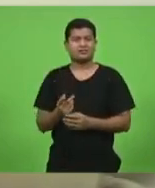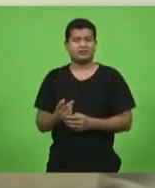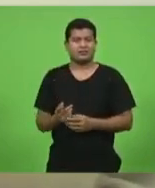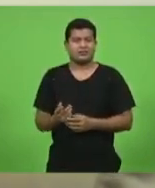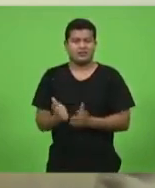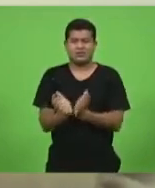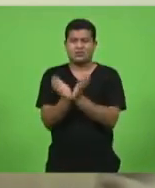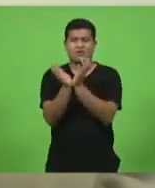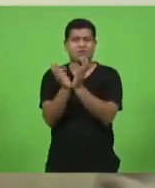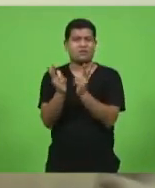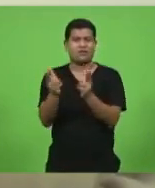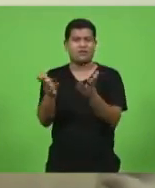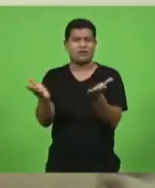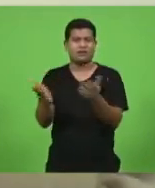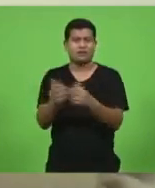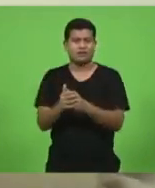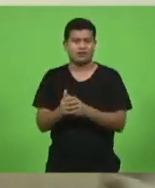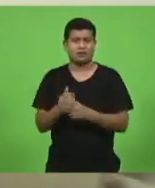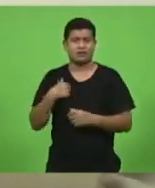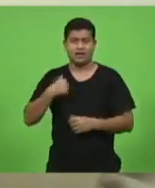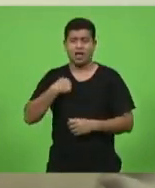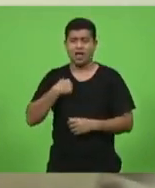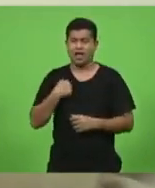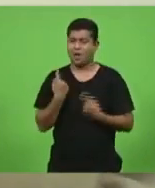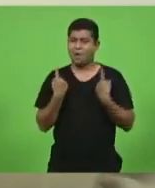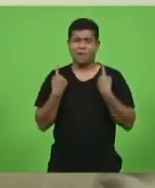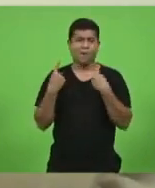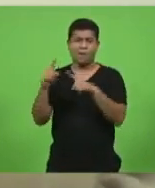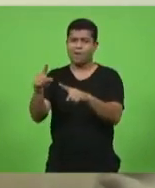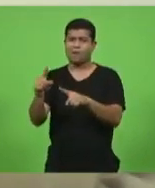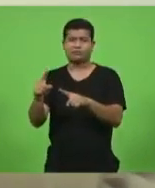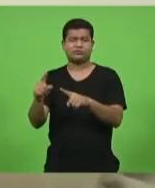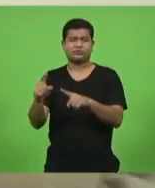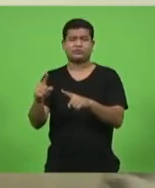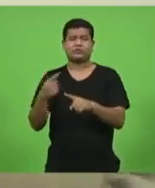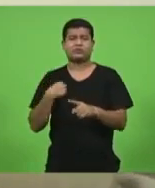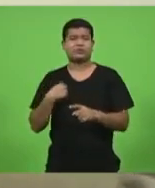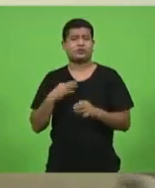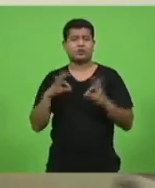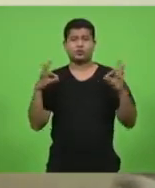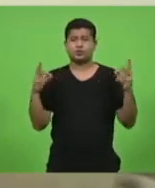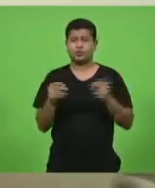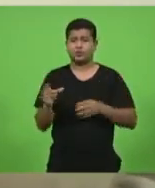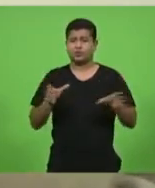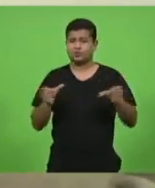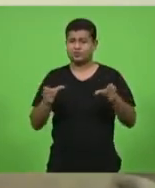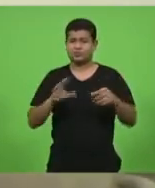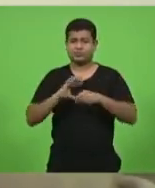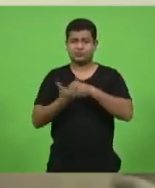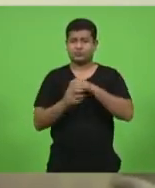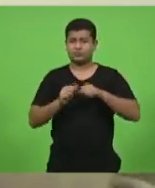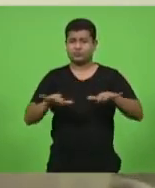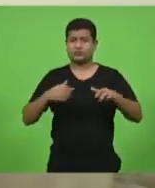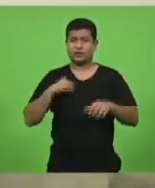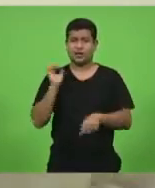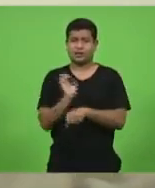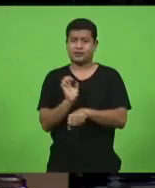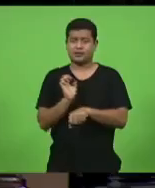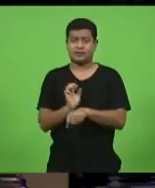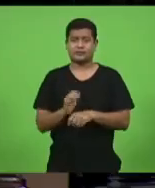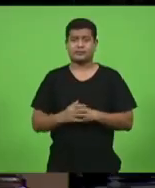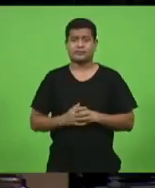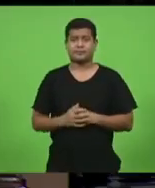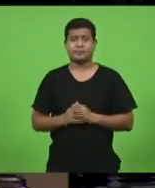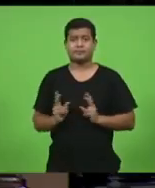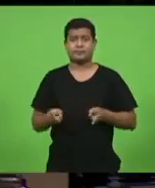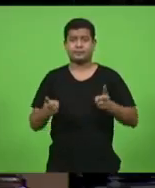radicalmente contra aqui por toda a situação da pandemia em nosso país e em nosso estado também continua